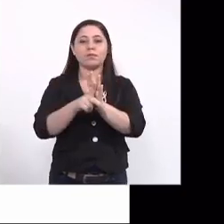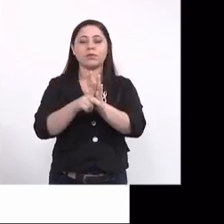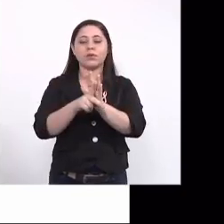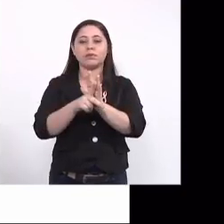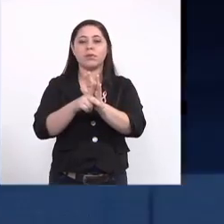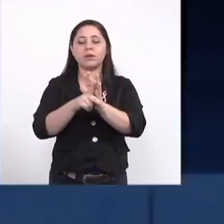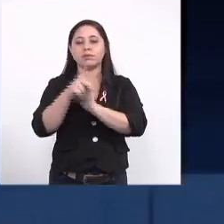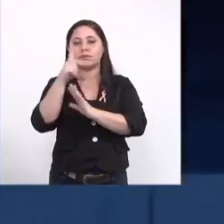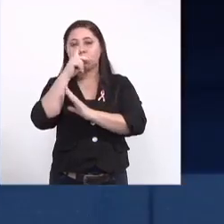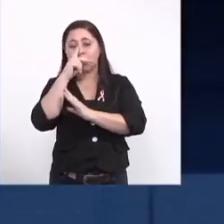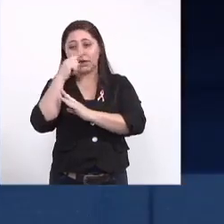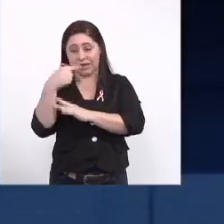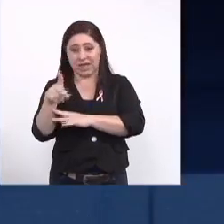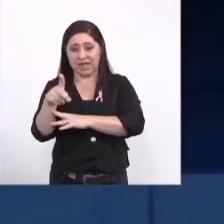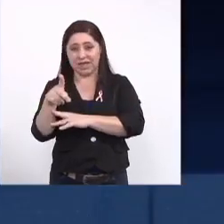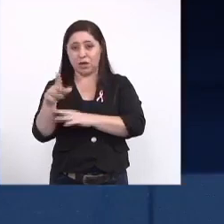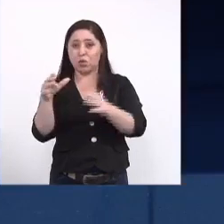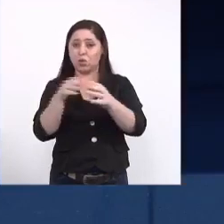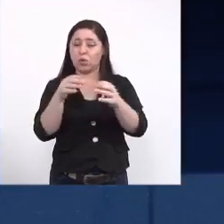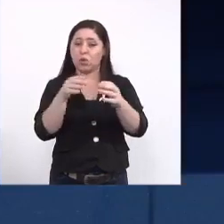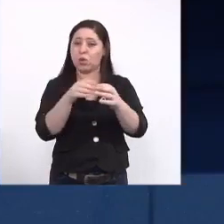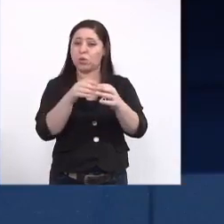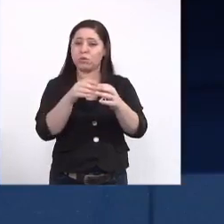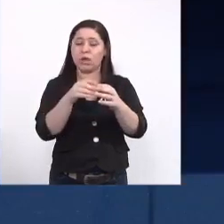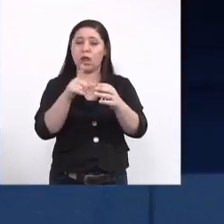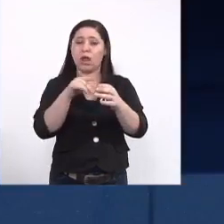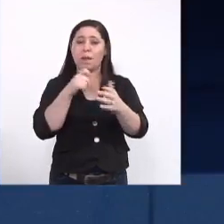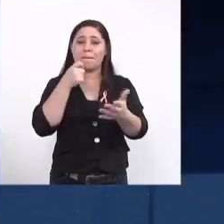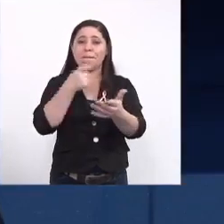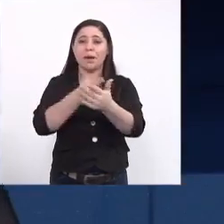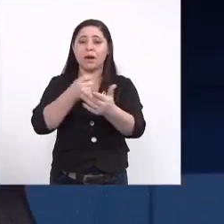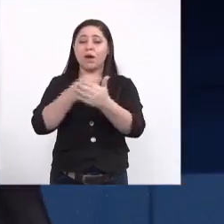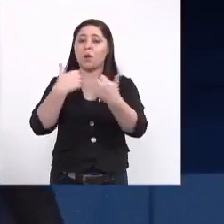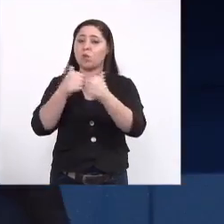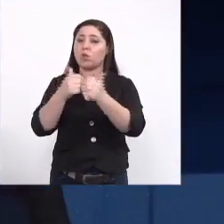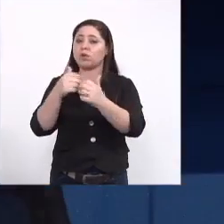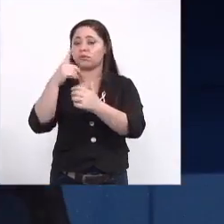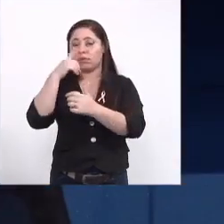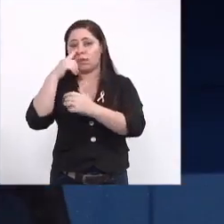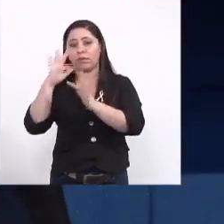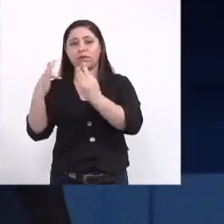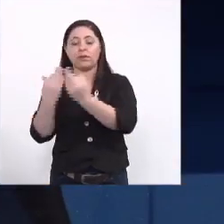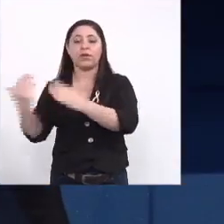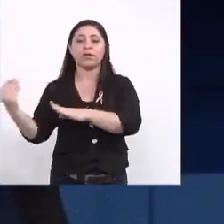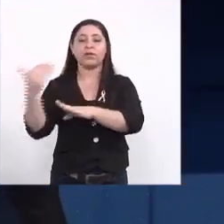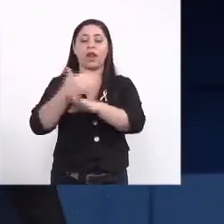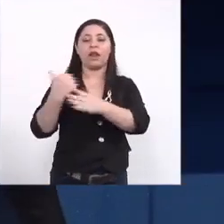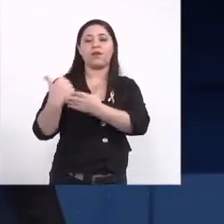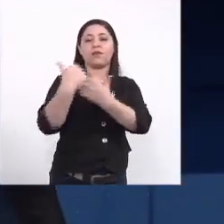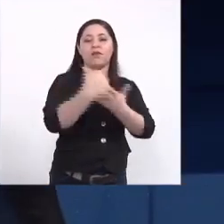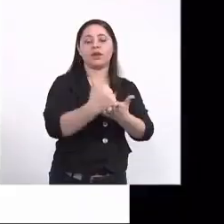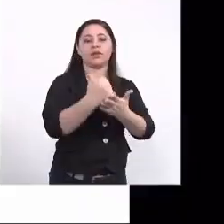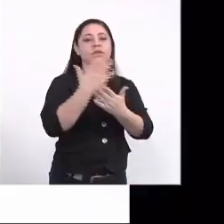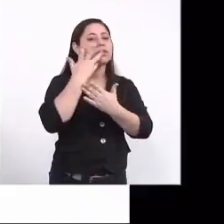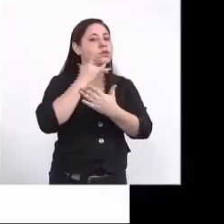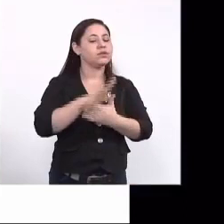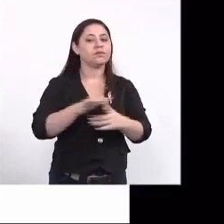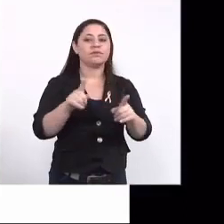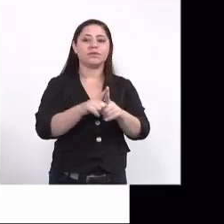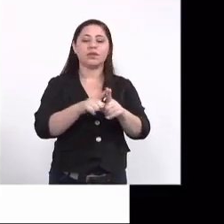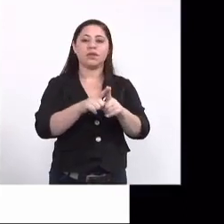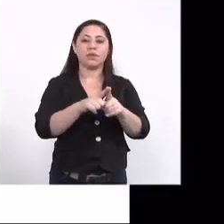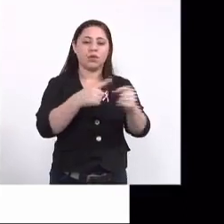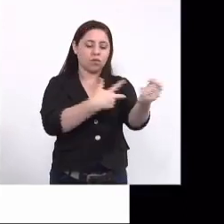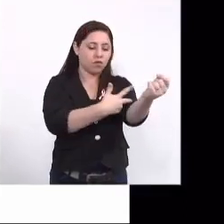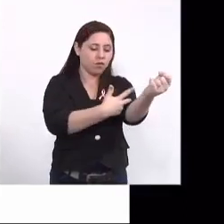a gente faz um rateio mensal de tudo que a gente gasta com o transporte para pagar o transporte dessas mães insumo de laboratório para